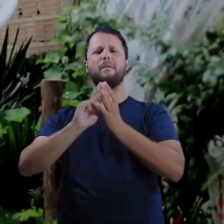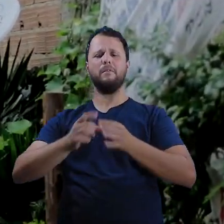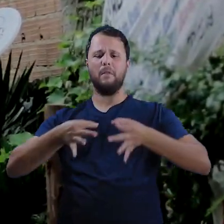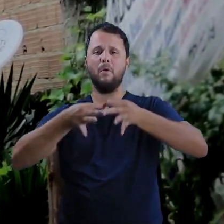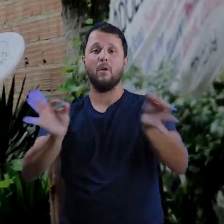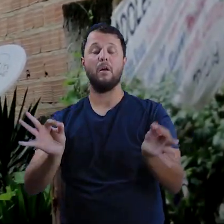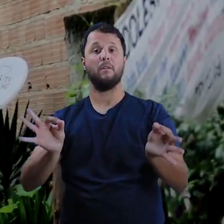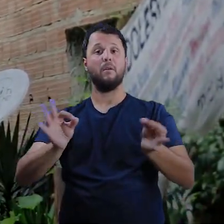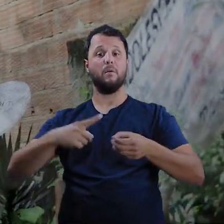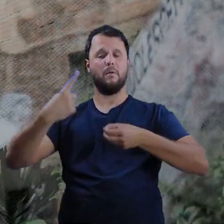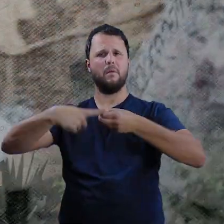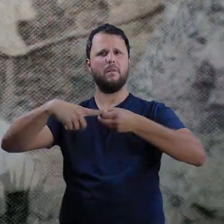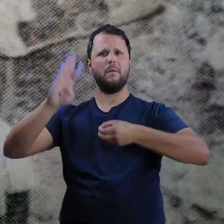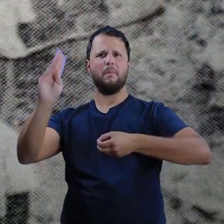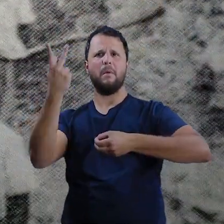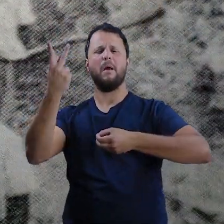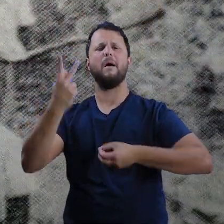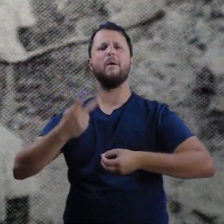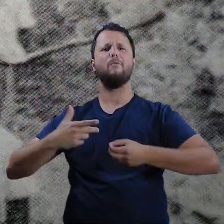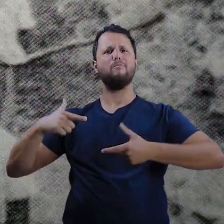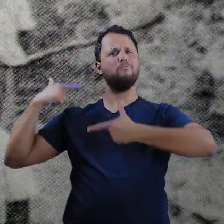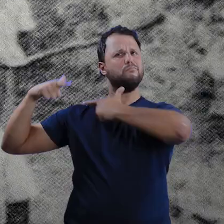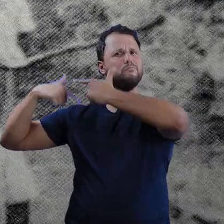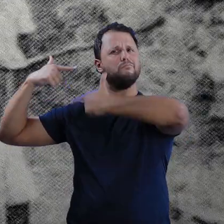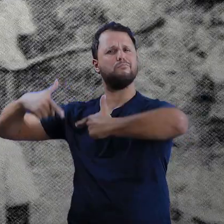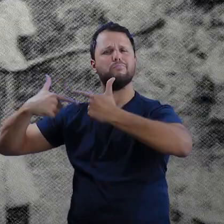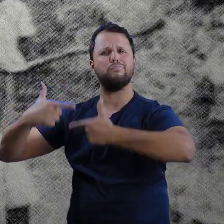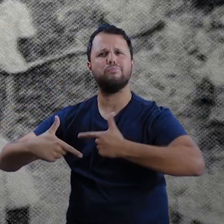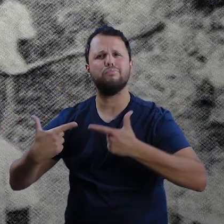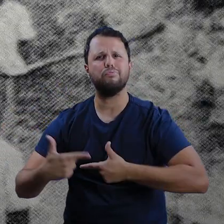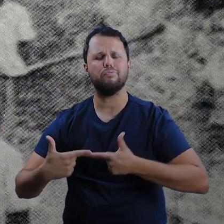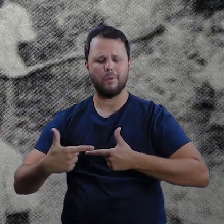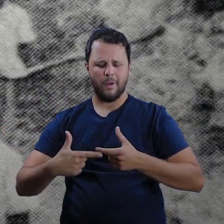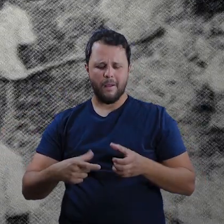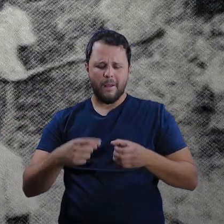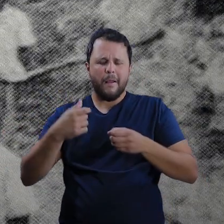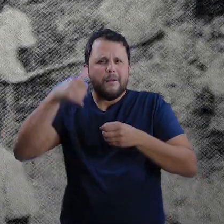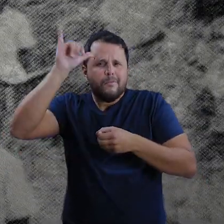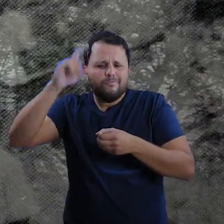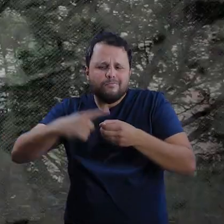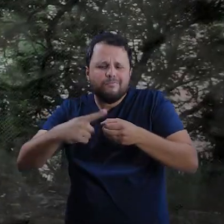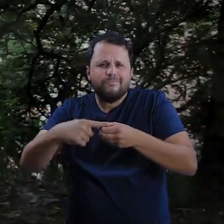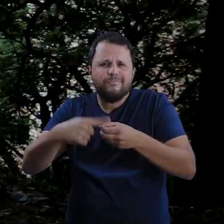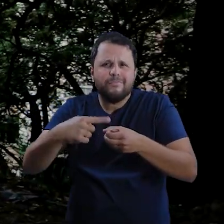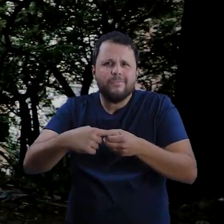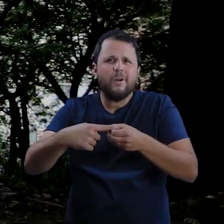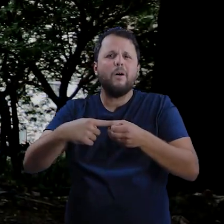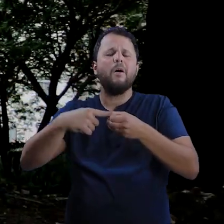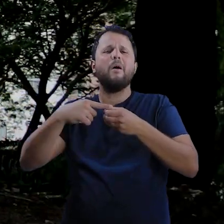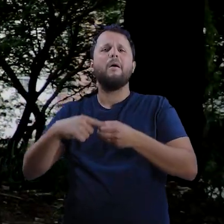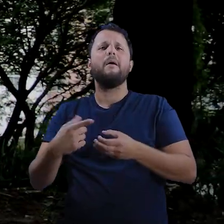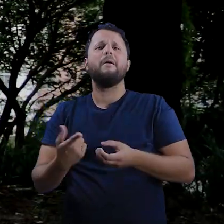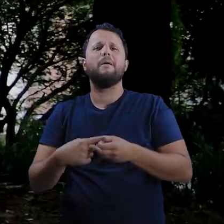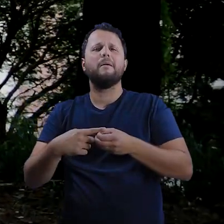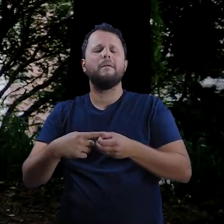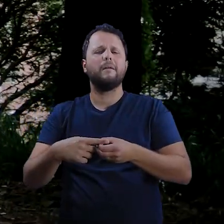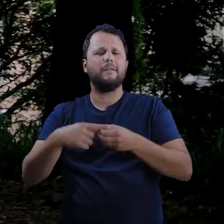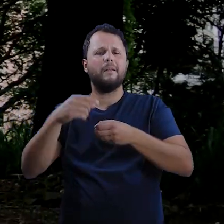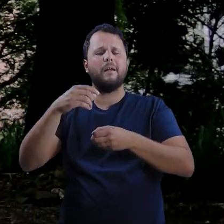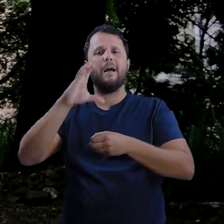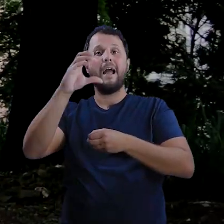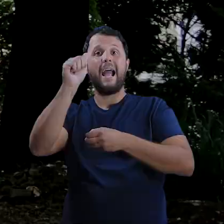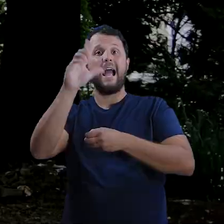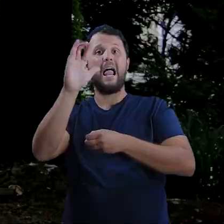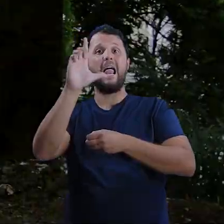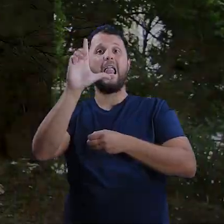cidade de Belo Horizonte, quando ancestrais fundaram a comunidade em Curral del Rey. O território ocupava parte da antiga